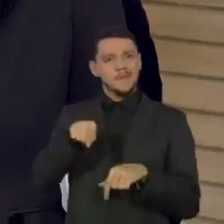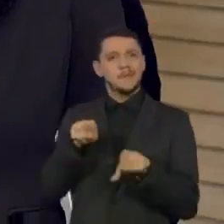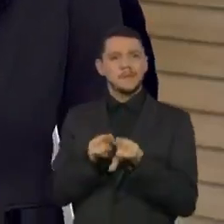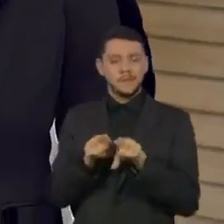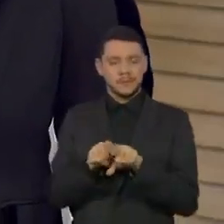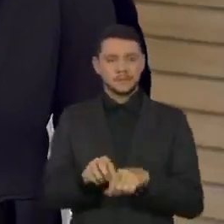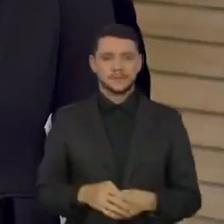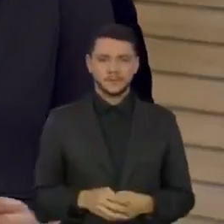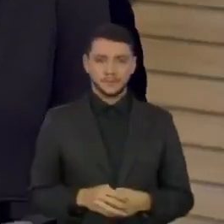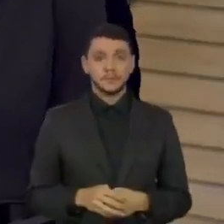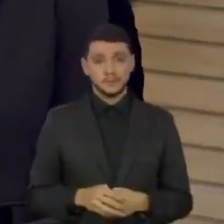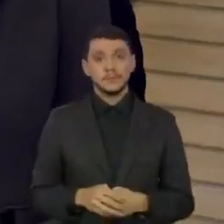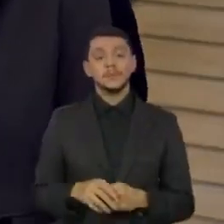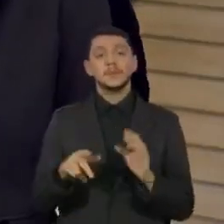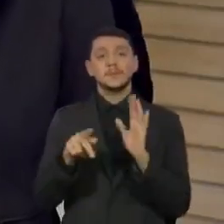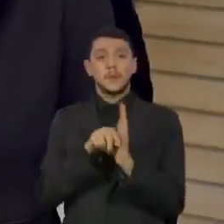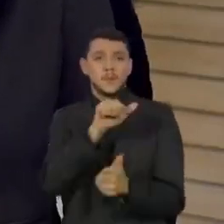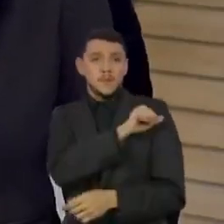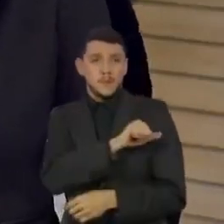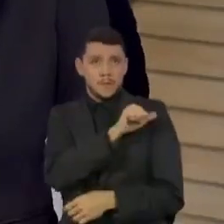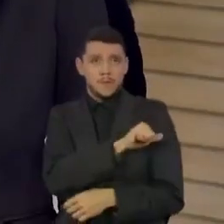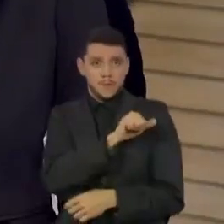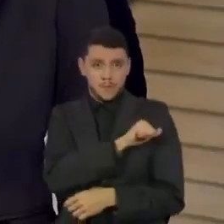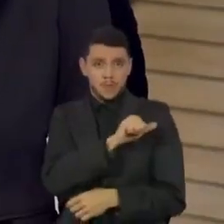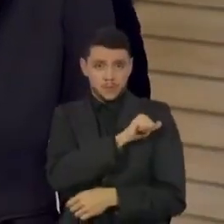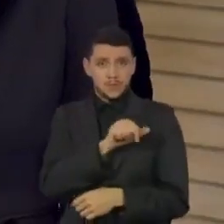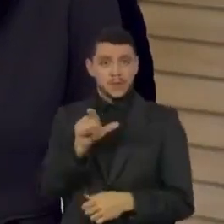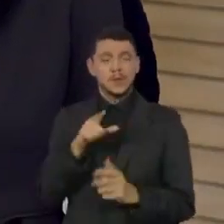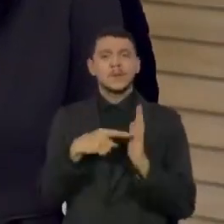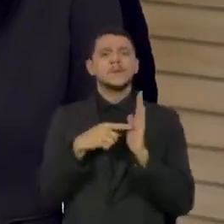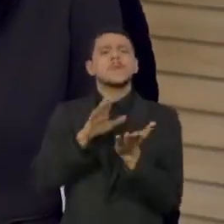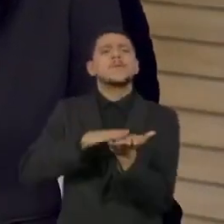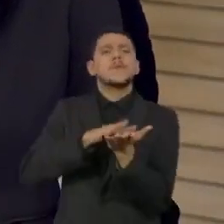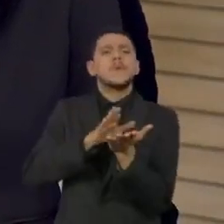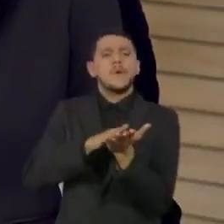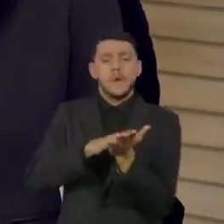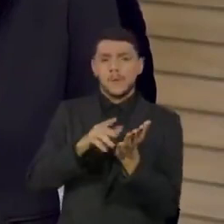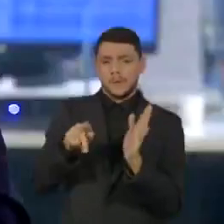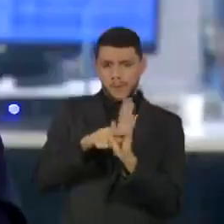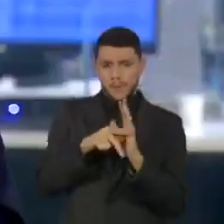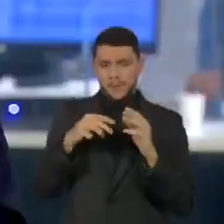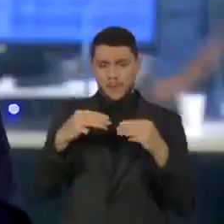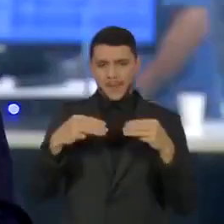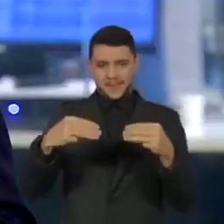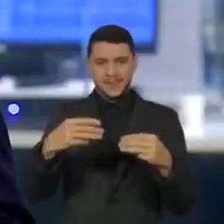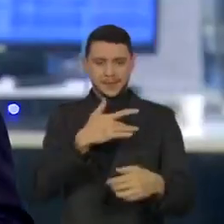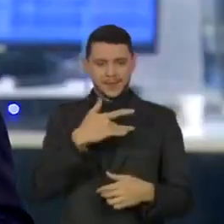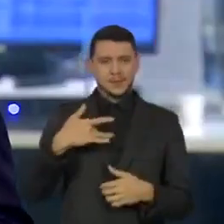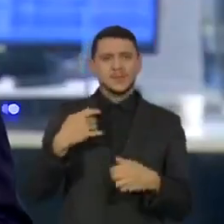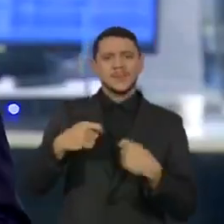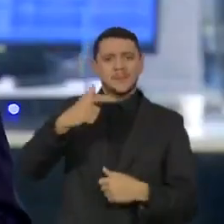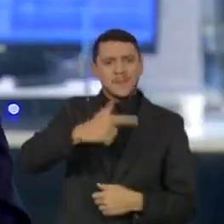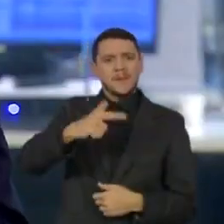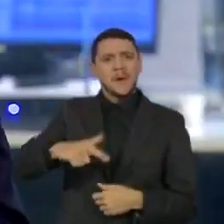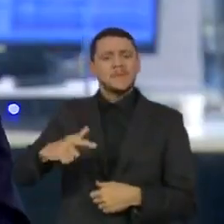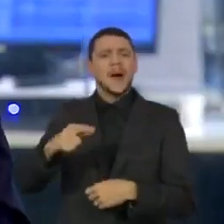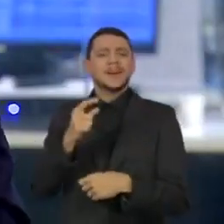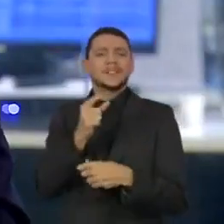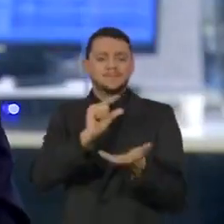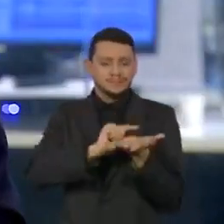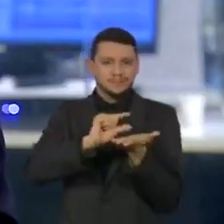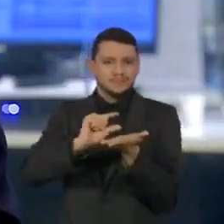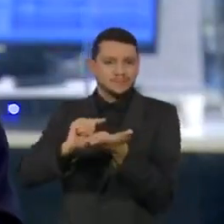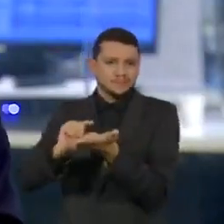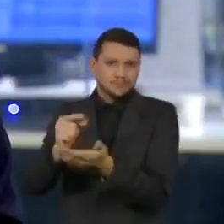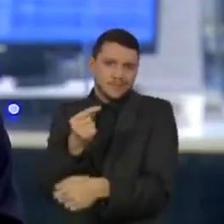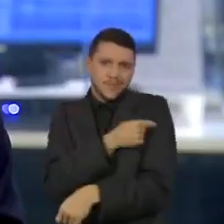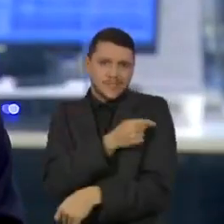A Prefeitura do Rio de Janeiro cobra o Ministério da Saúde por mais vacinas. A imunização com a segunda dose